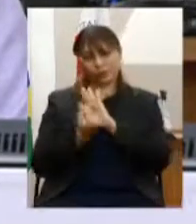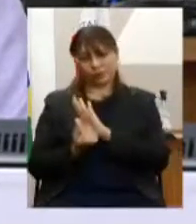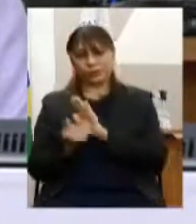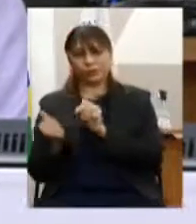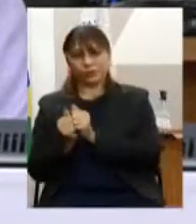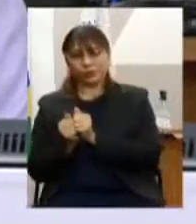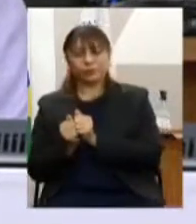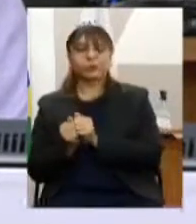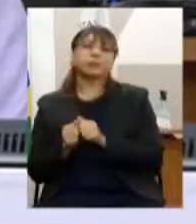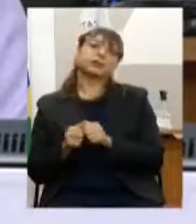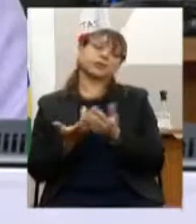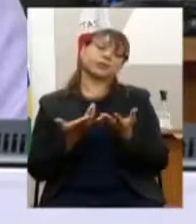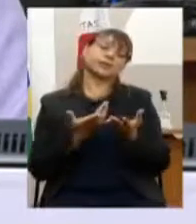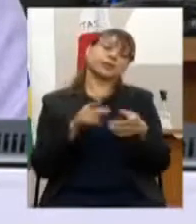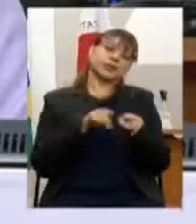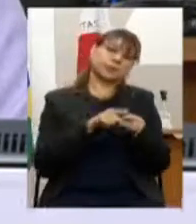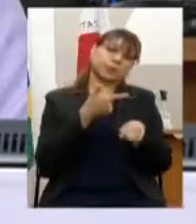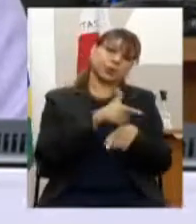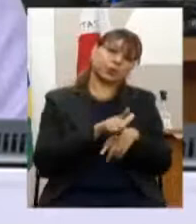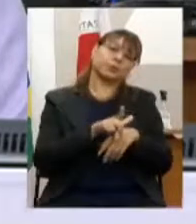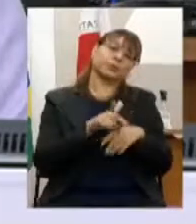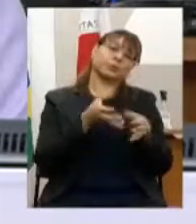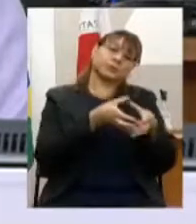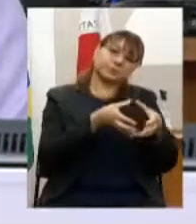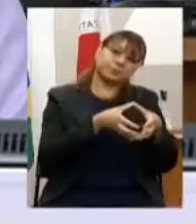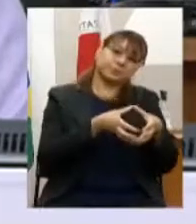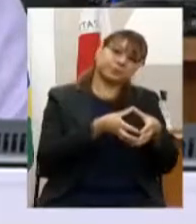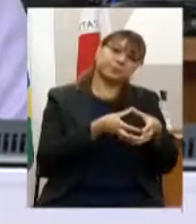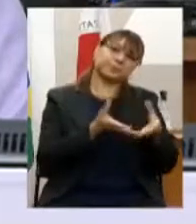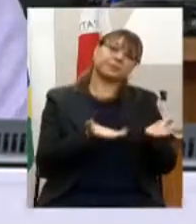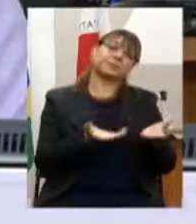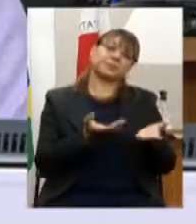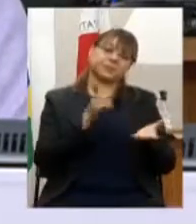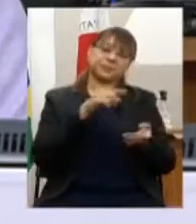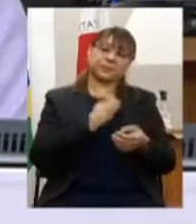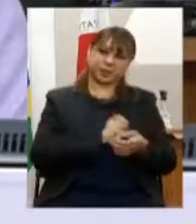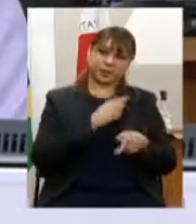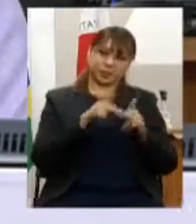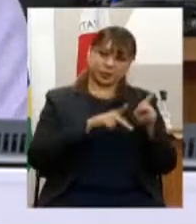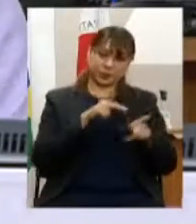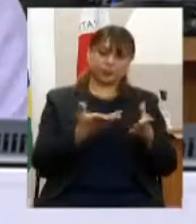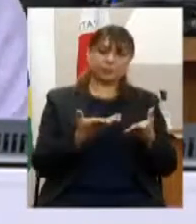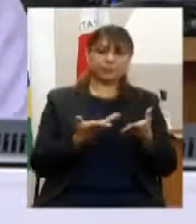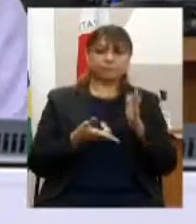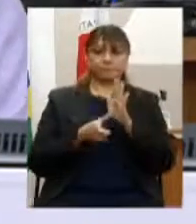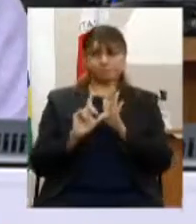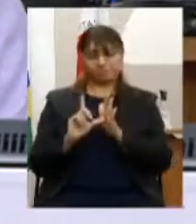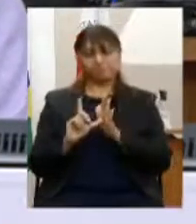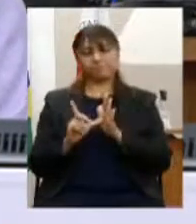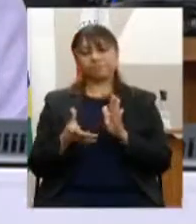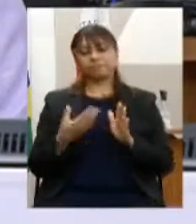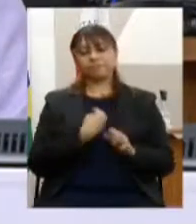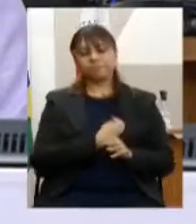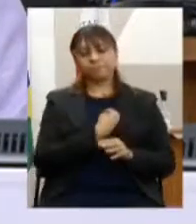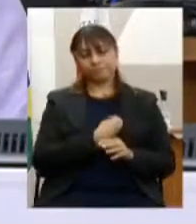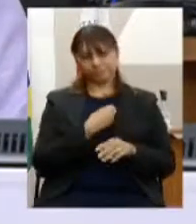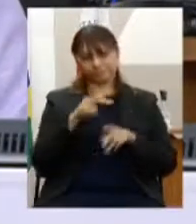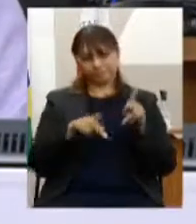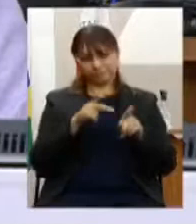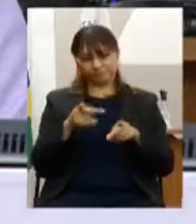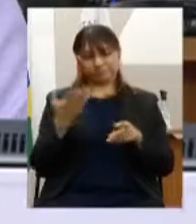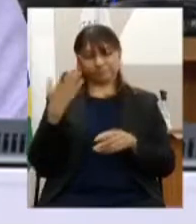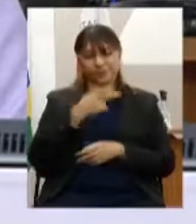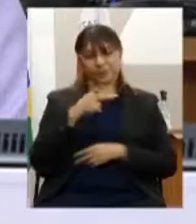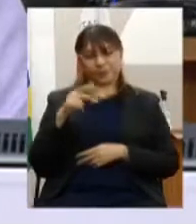efetivo. E acho, assim, importantíssimo, como eu já mencionei durante a abertura dos trabalhos de participação popular no